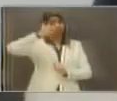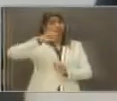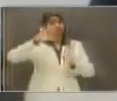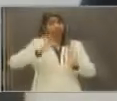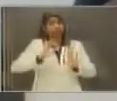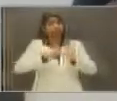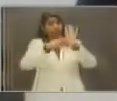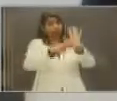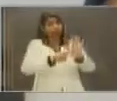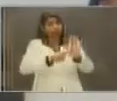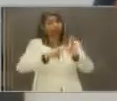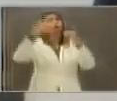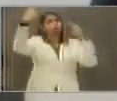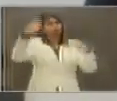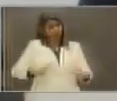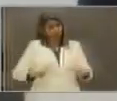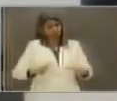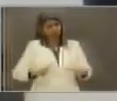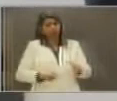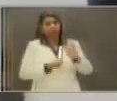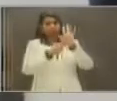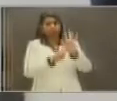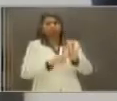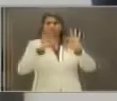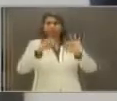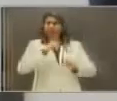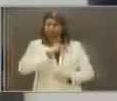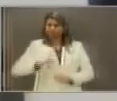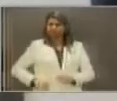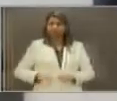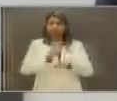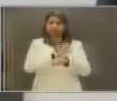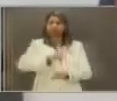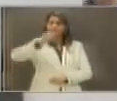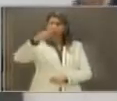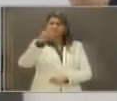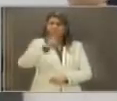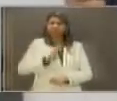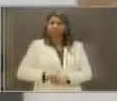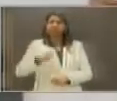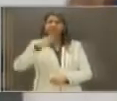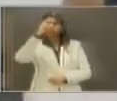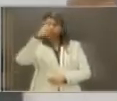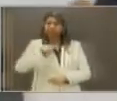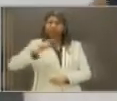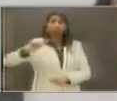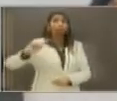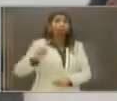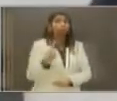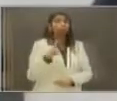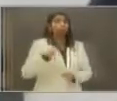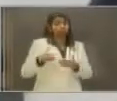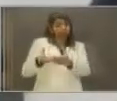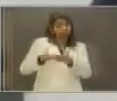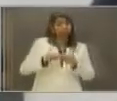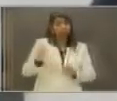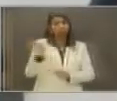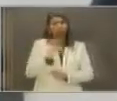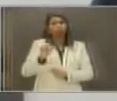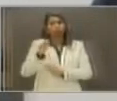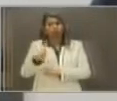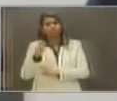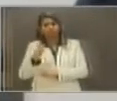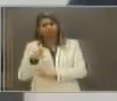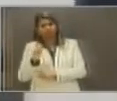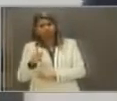Fui contra e provei, comprovei isso. Fui deputado estadual por dois mandatos e fui o único que não requeri a minha aposentadoria